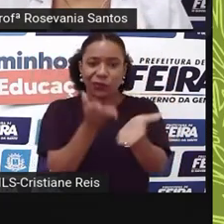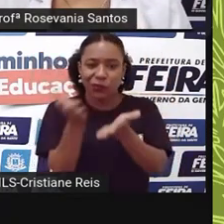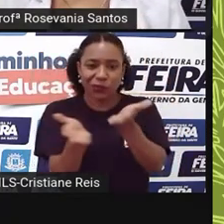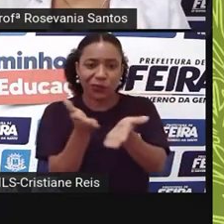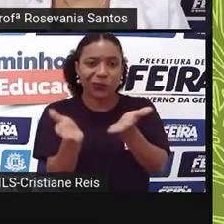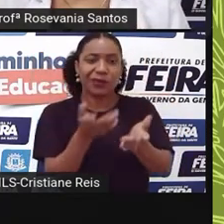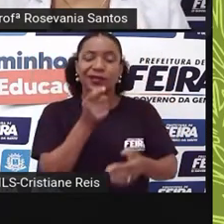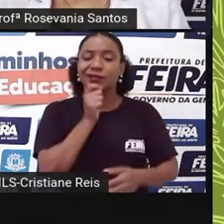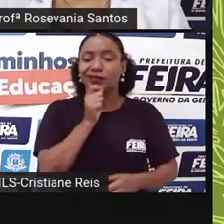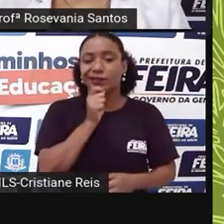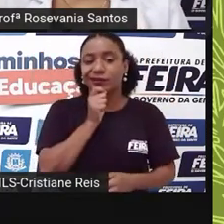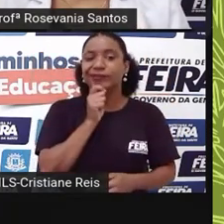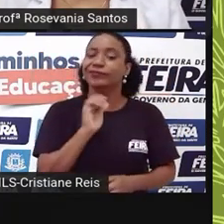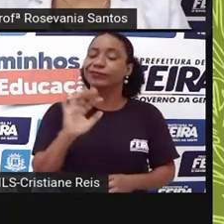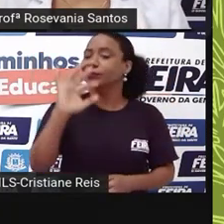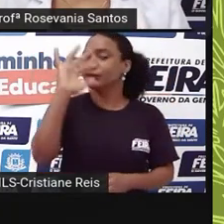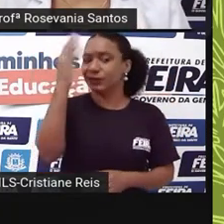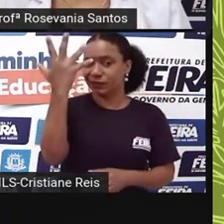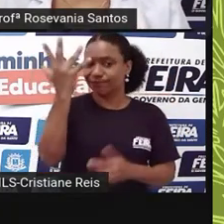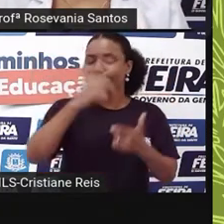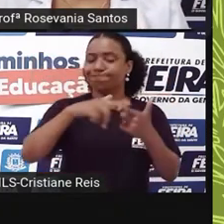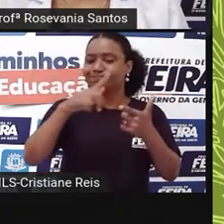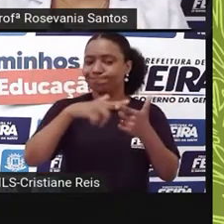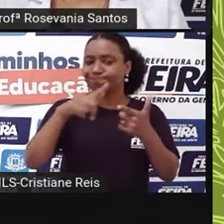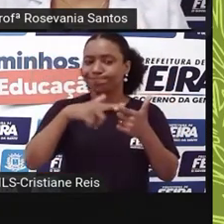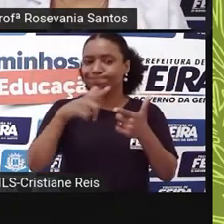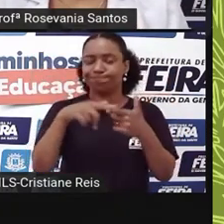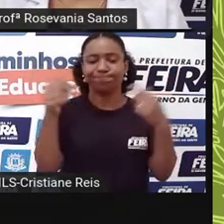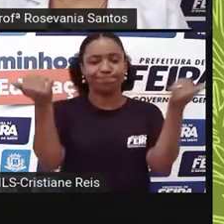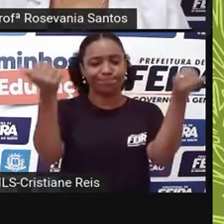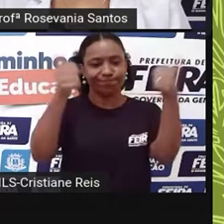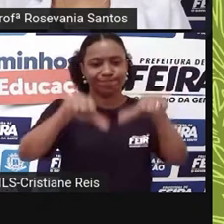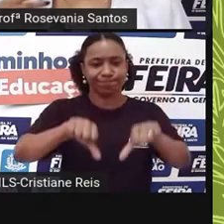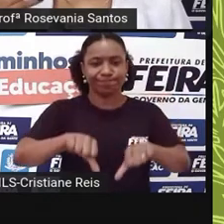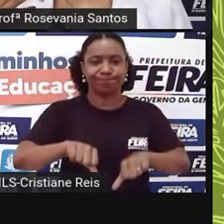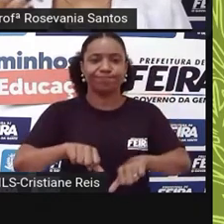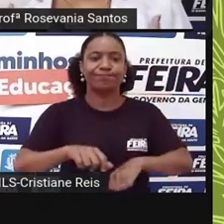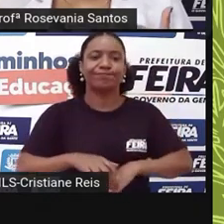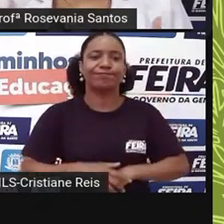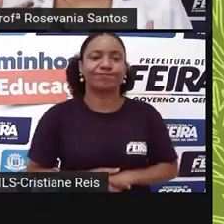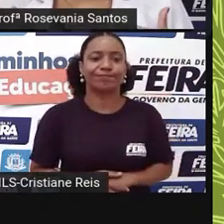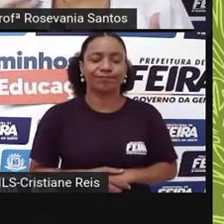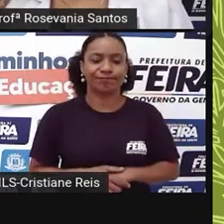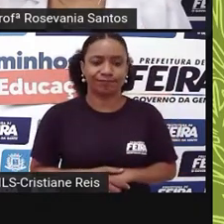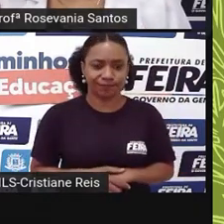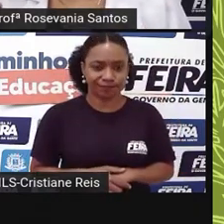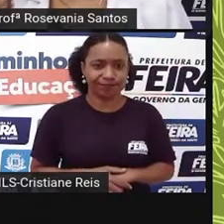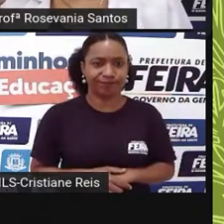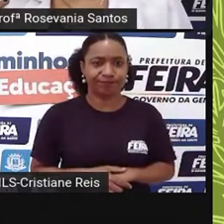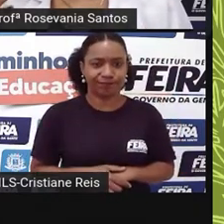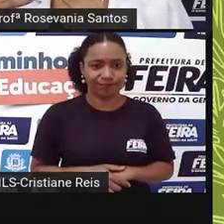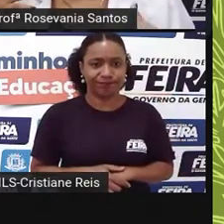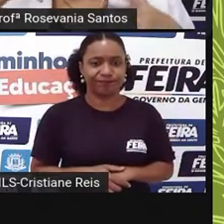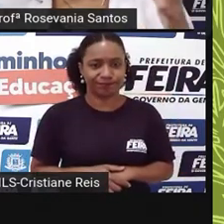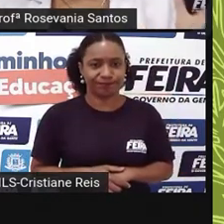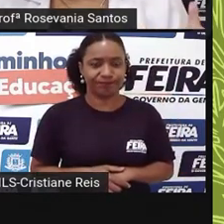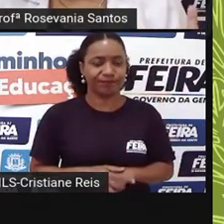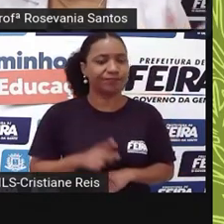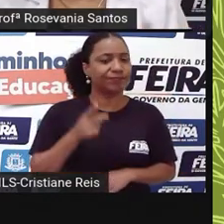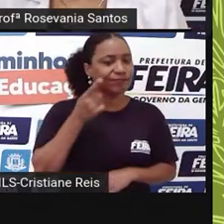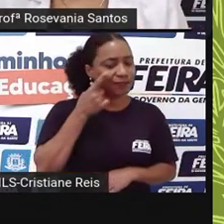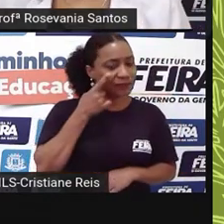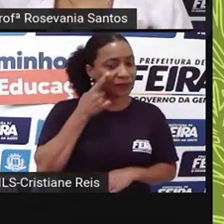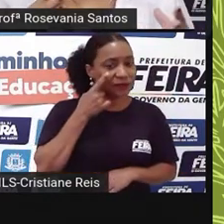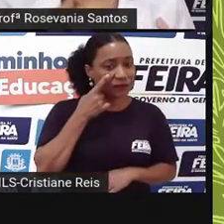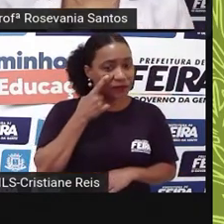floresta pode acarretar em muitos problemas. E até porque a gente sabe, né, levando em considerações com relação ao